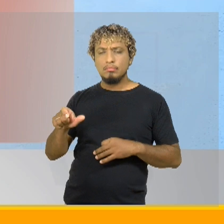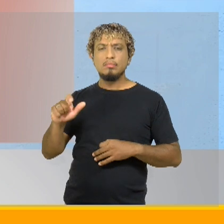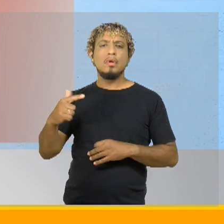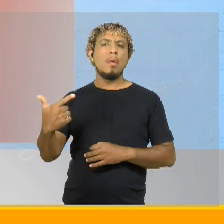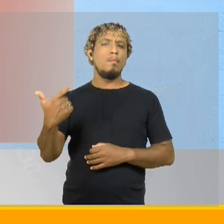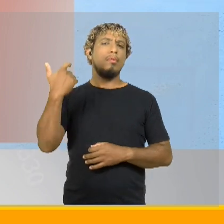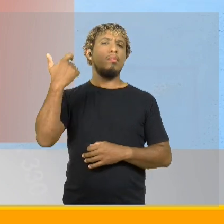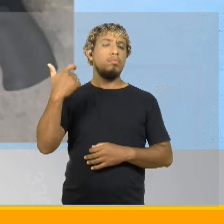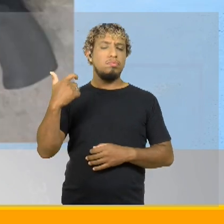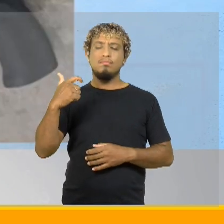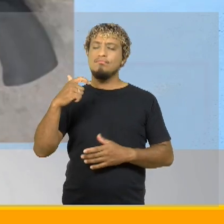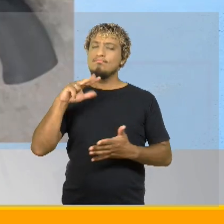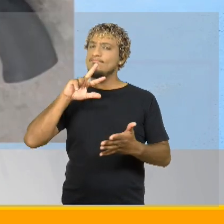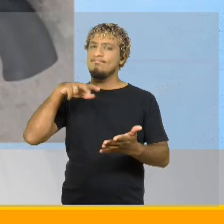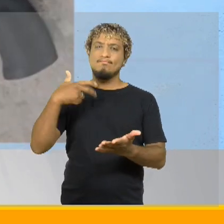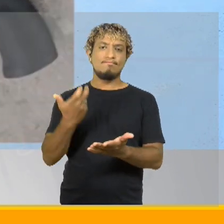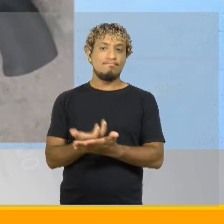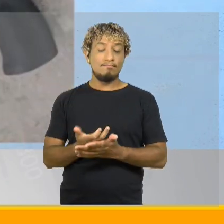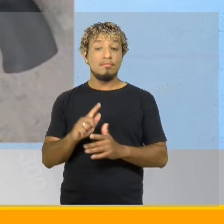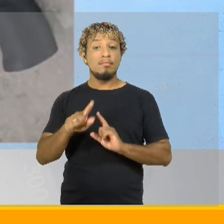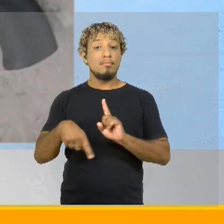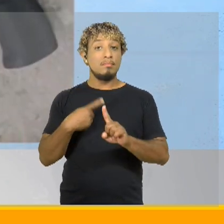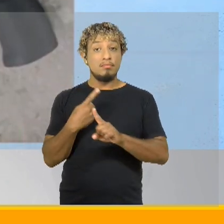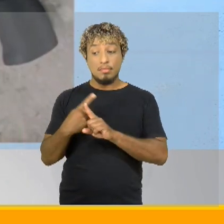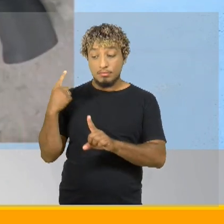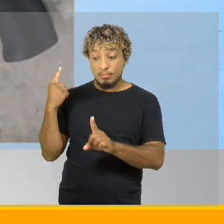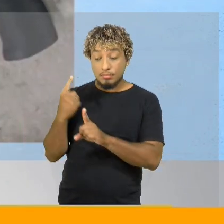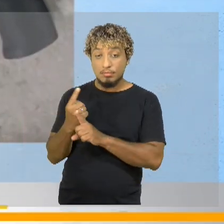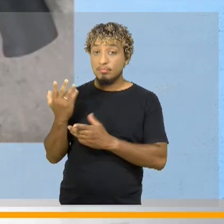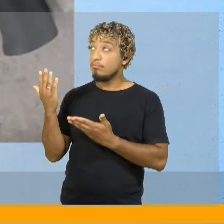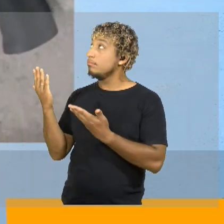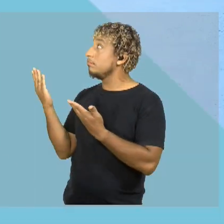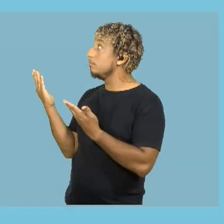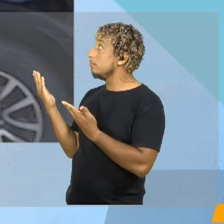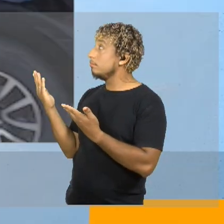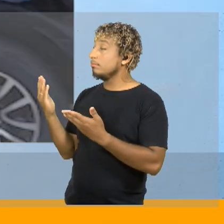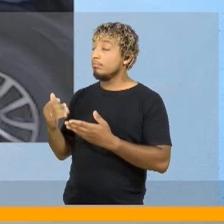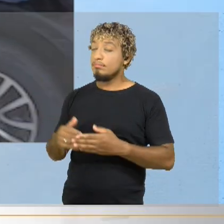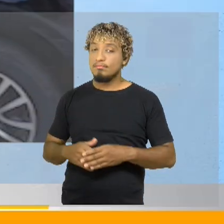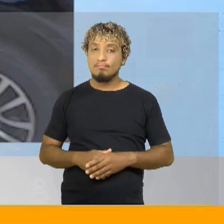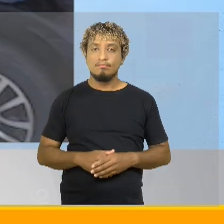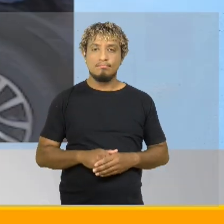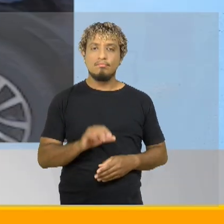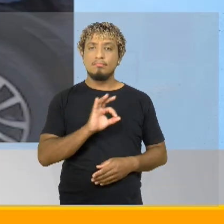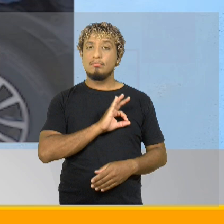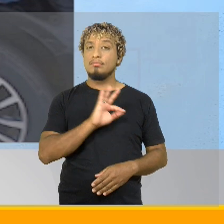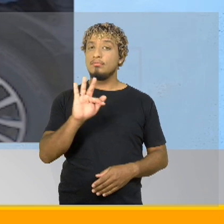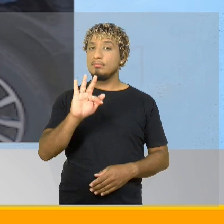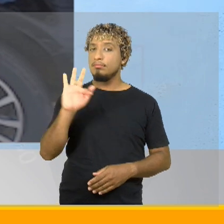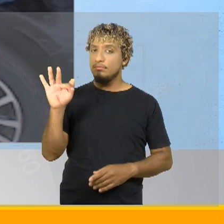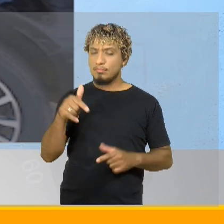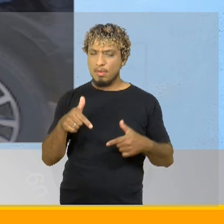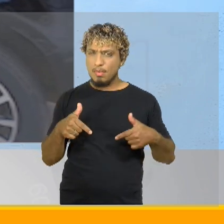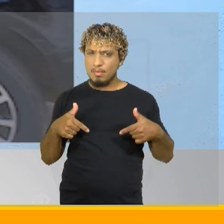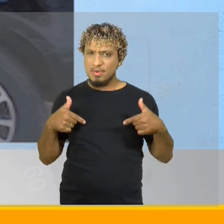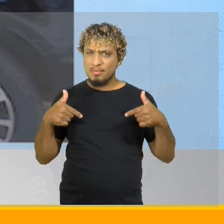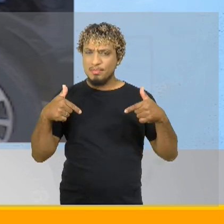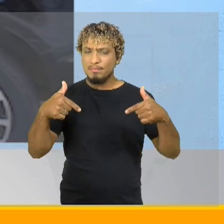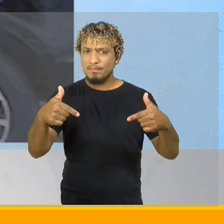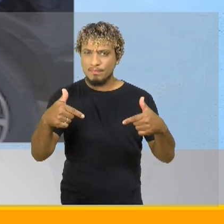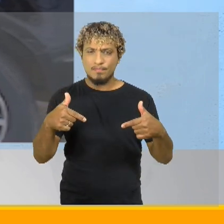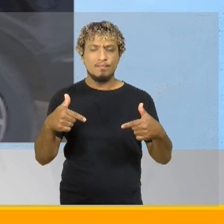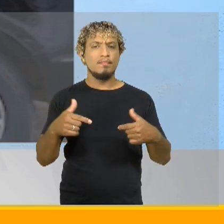resistia aos ferimentos. Com ele, ainda foi apreendida uma arma AK-47. A Polícia Federal deflagrou a operação